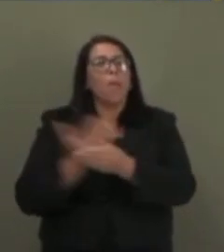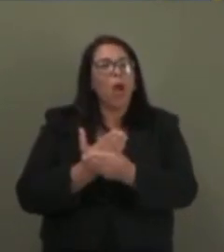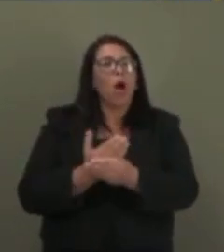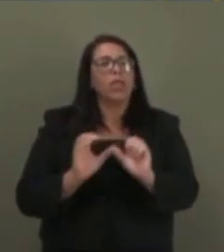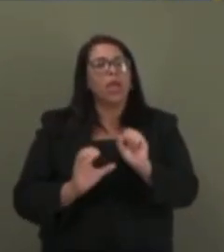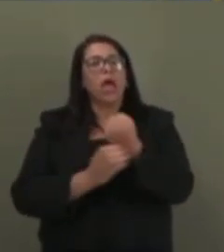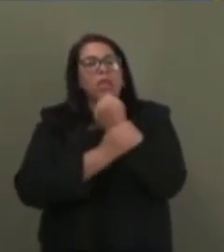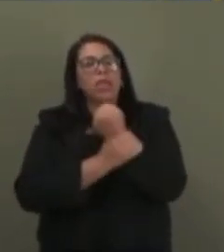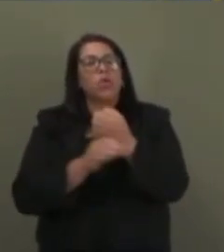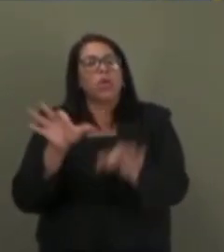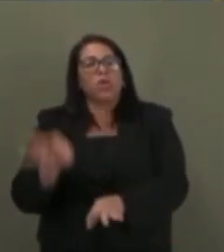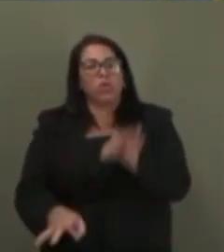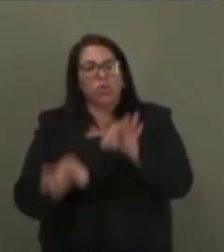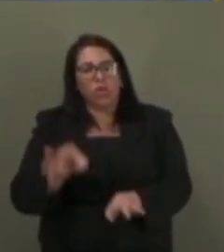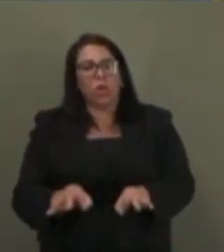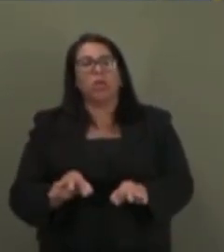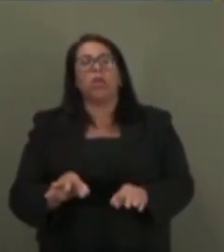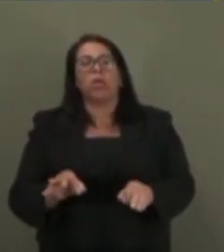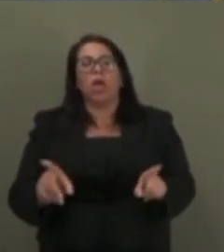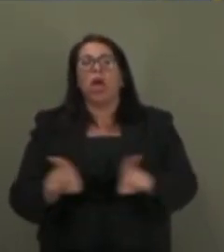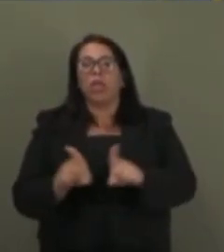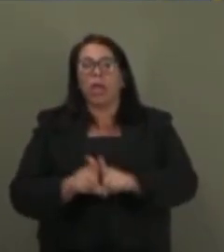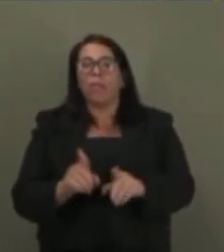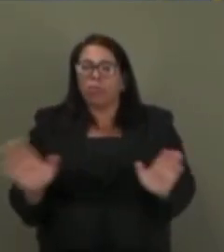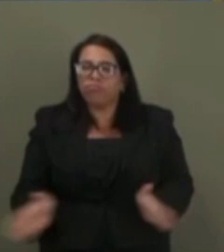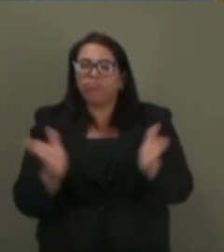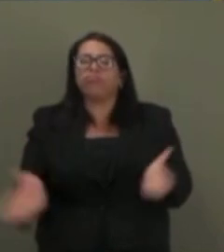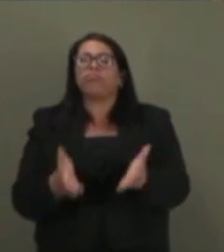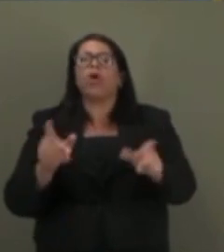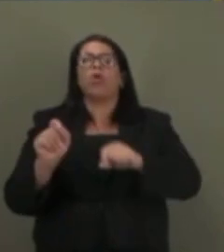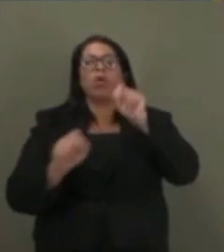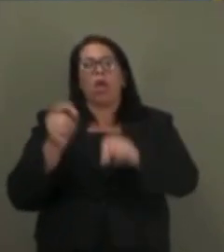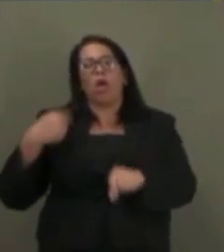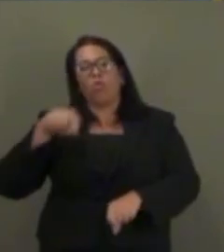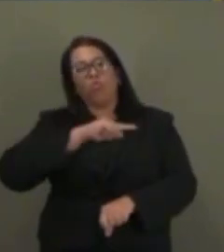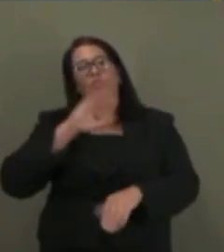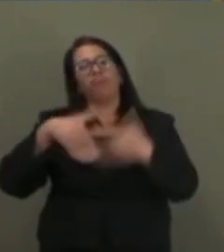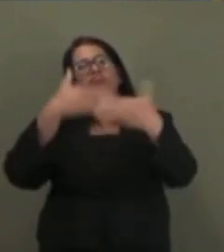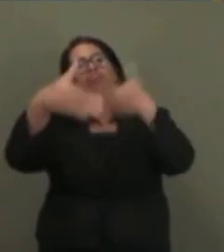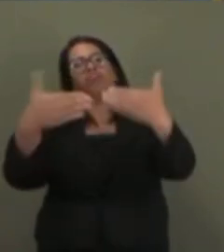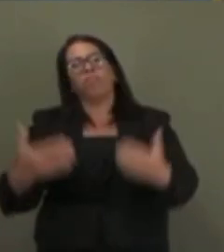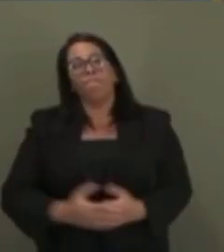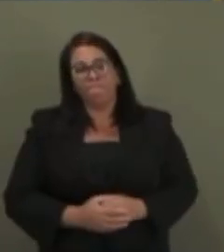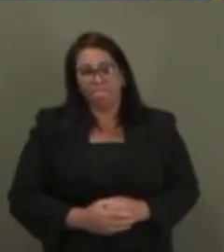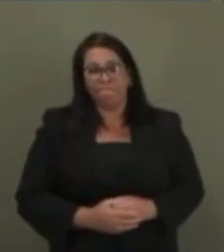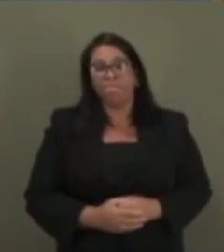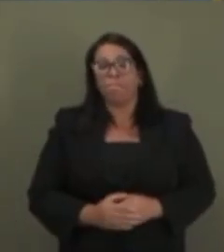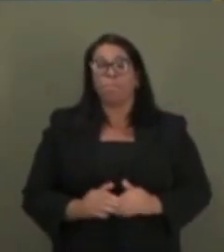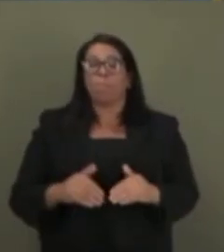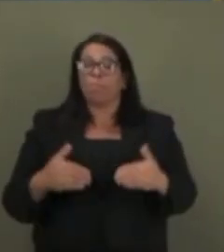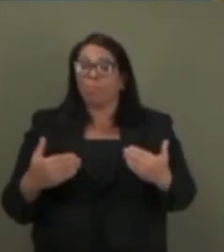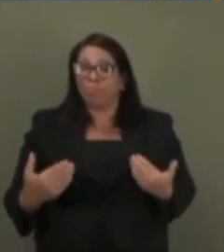jurídica e, consequentemente, impulsione o nosso desenvolvimento. No entanto,